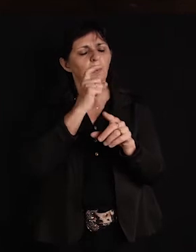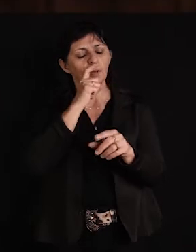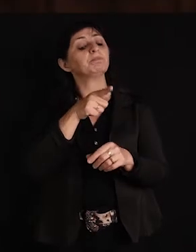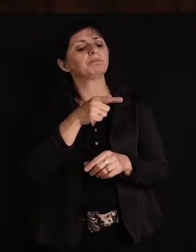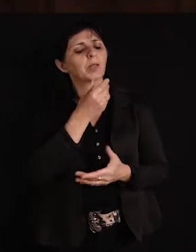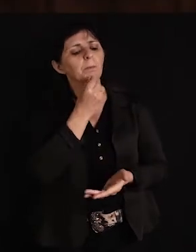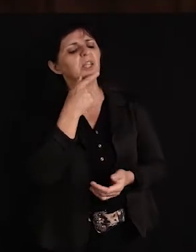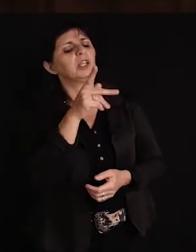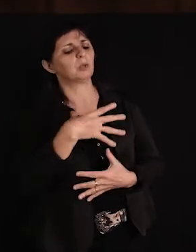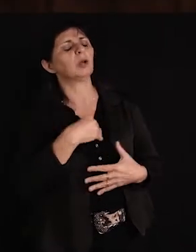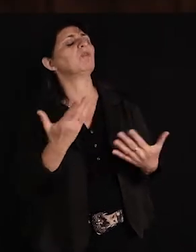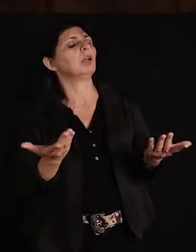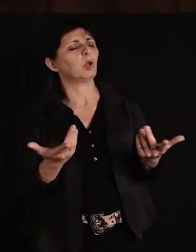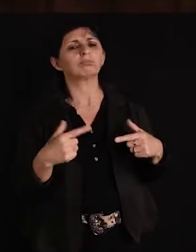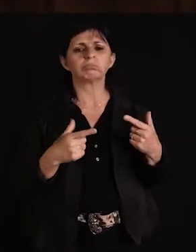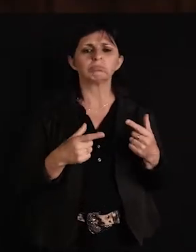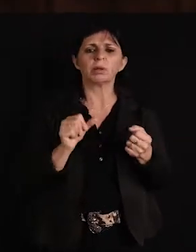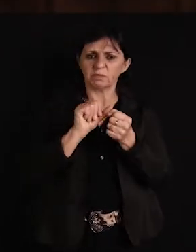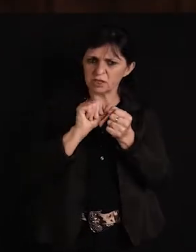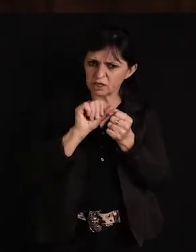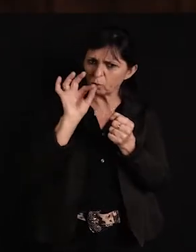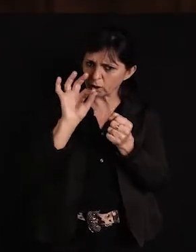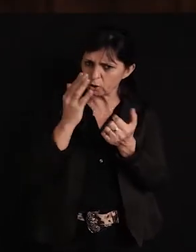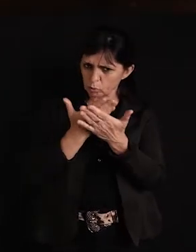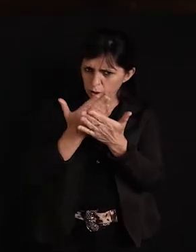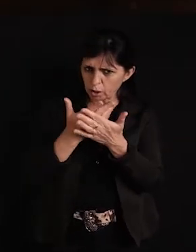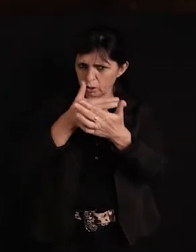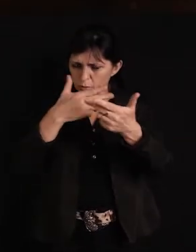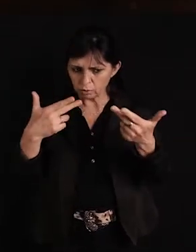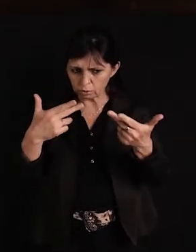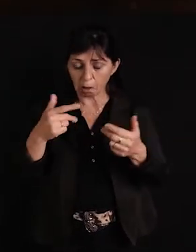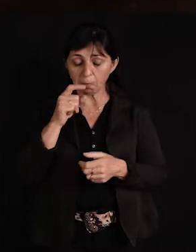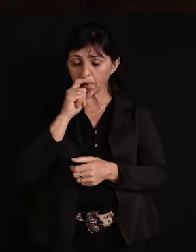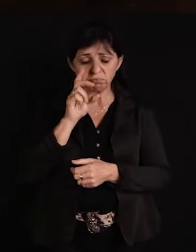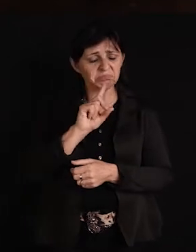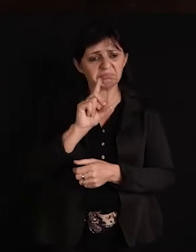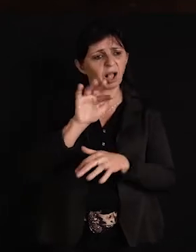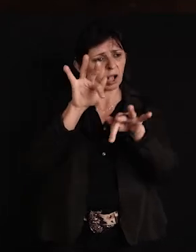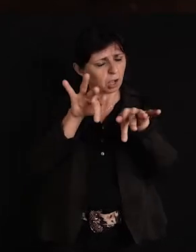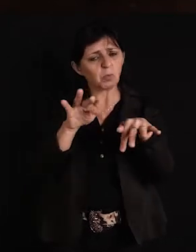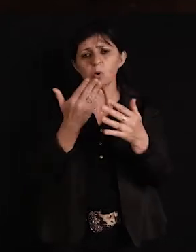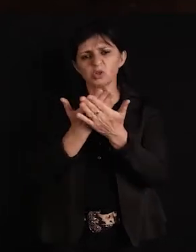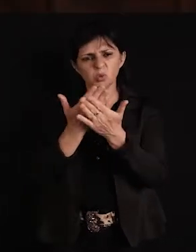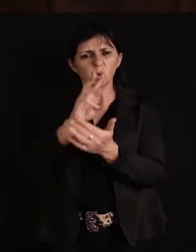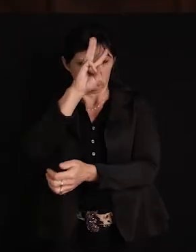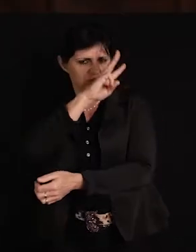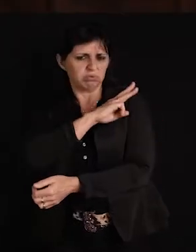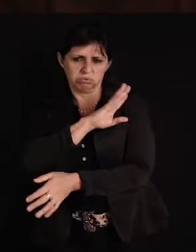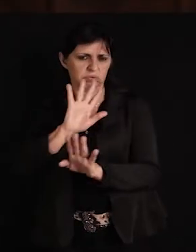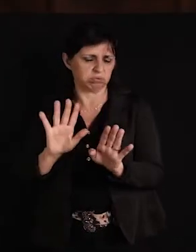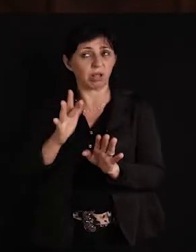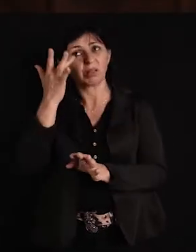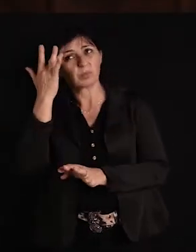fazendo? O guri está tocando com alguém? Está livre? Está estudando? O que ele está fazendo? O meu pai disse, não, ele terminou os estudos dele e está lá. Não sabe se vai